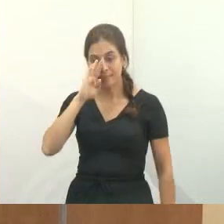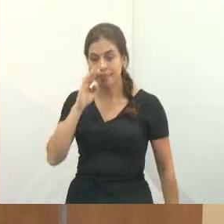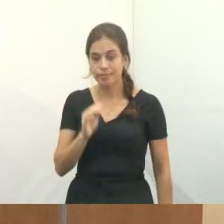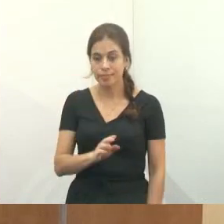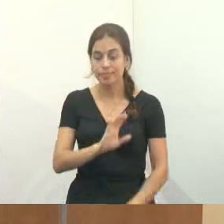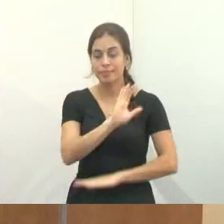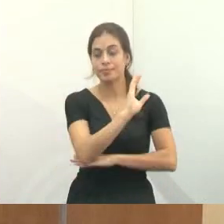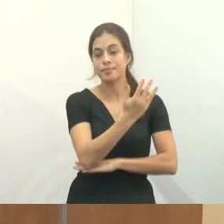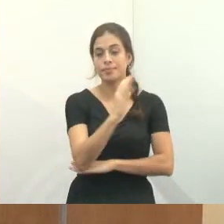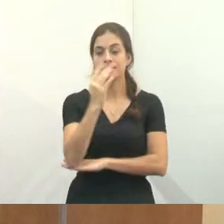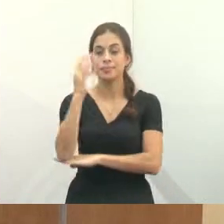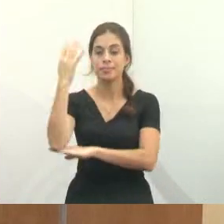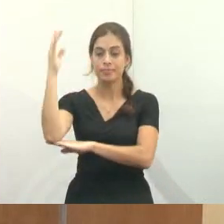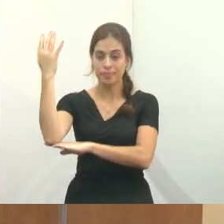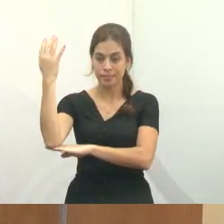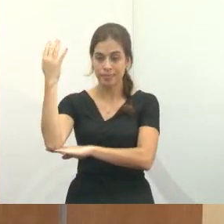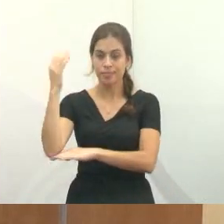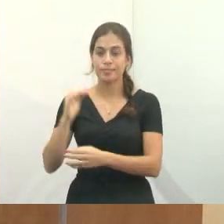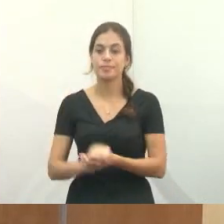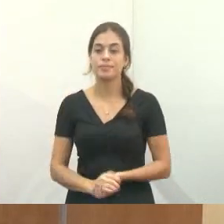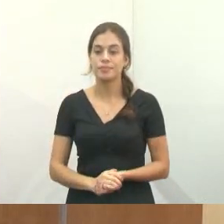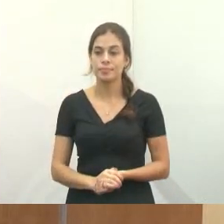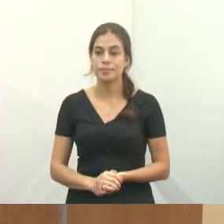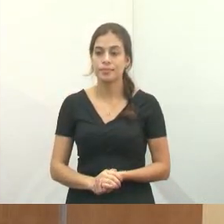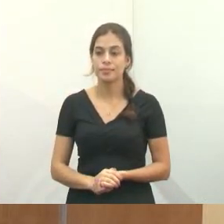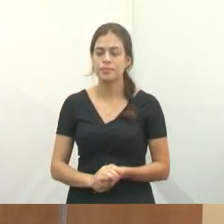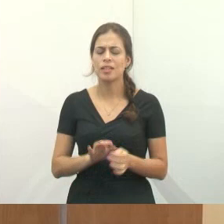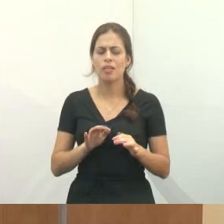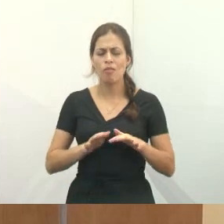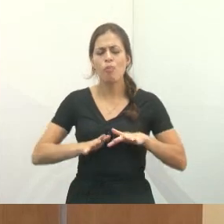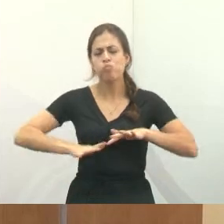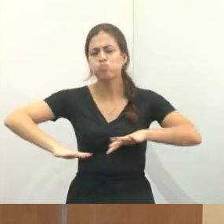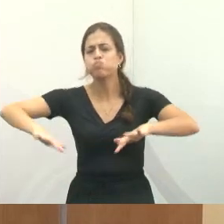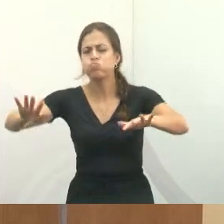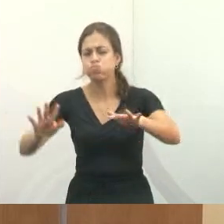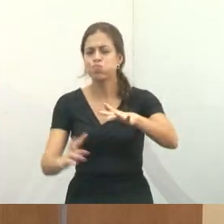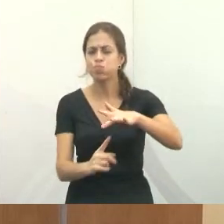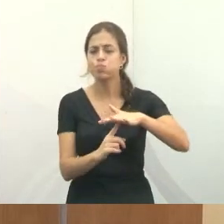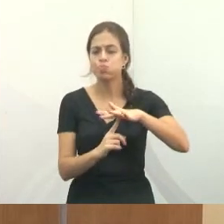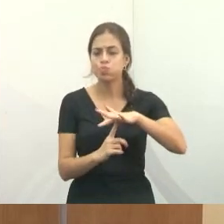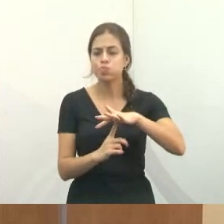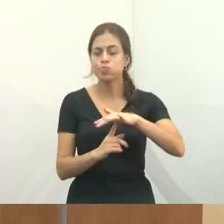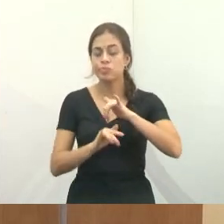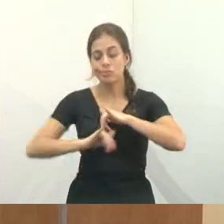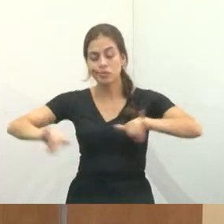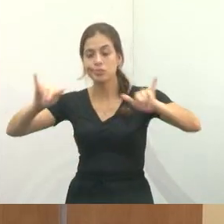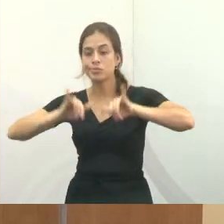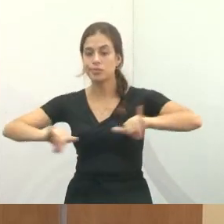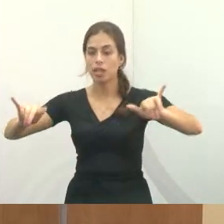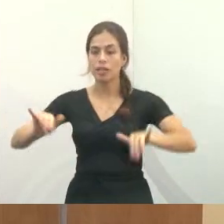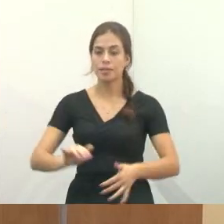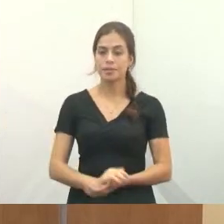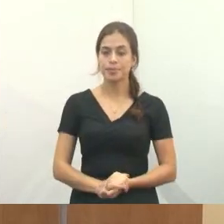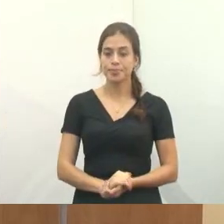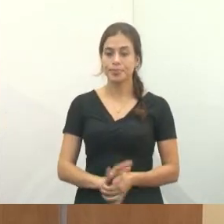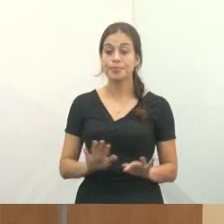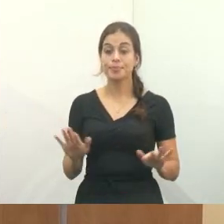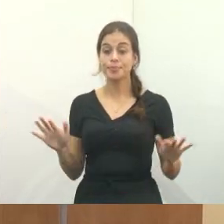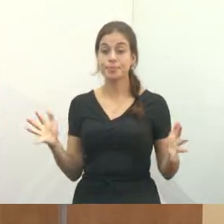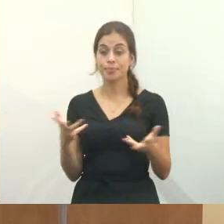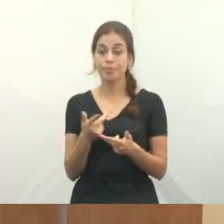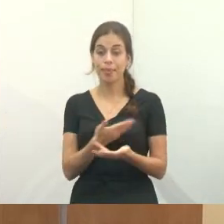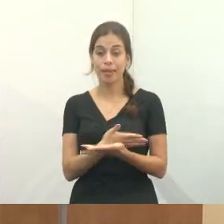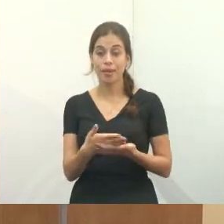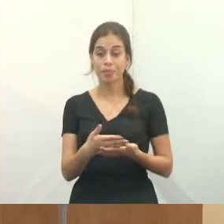no Parque da Cidade e no Parque dos Eucaliptos. E vai se estender em algumas praças e vai ser divulgado. Vamos começar nosso